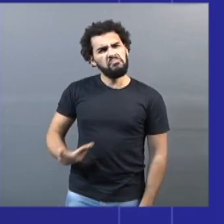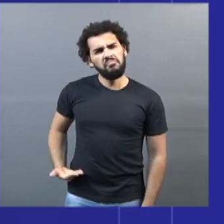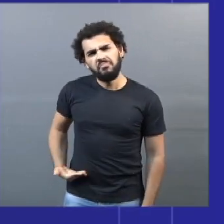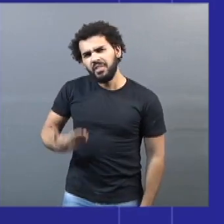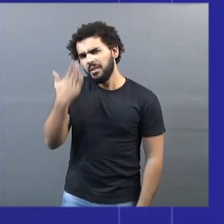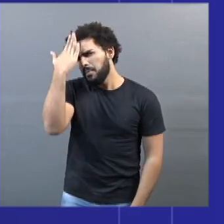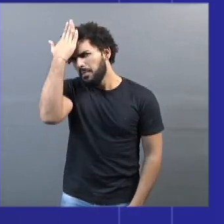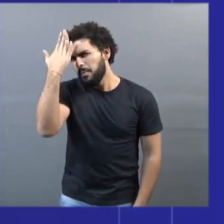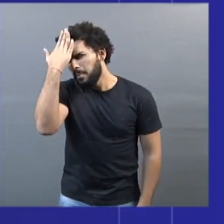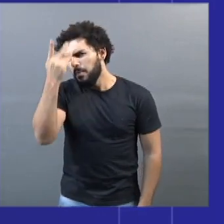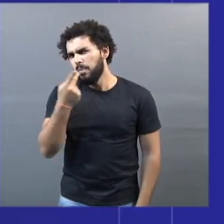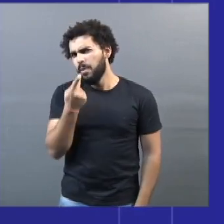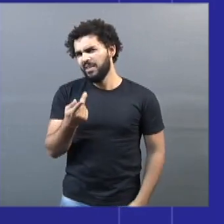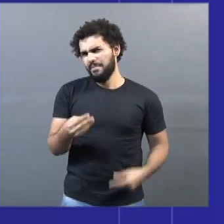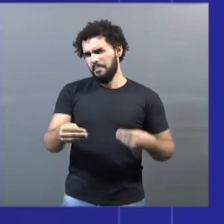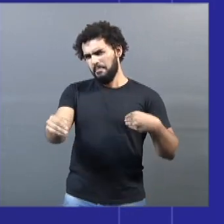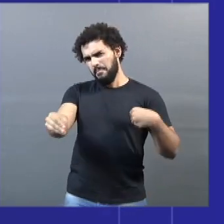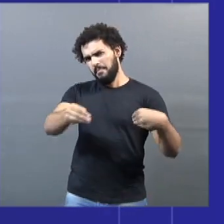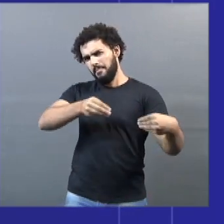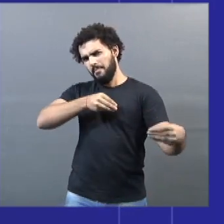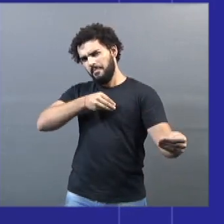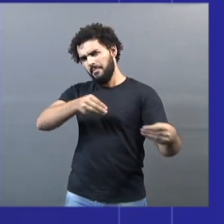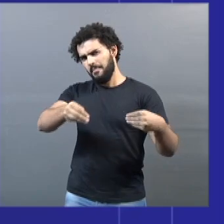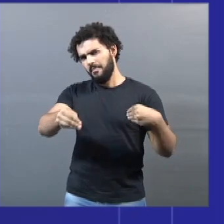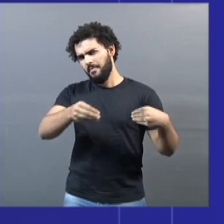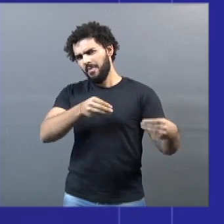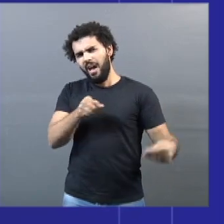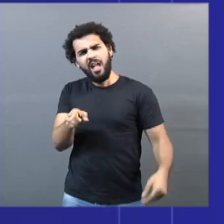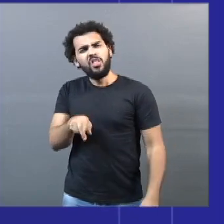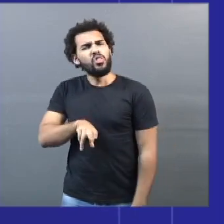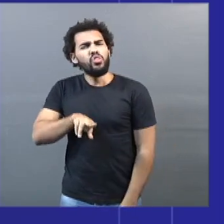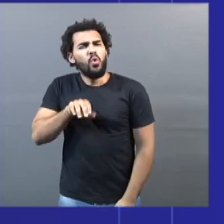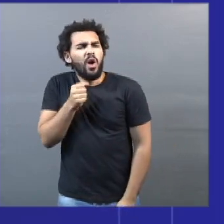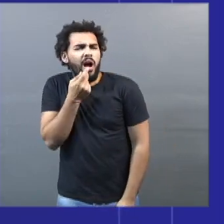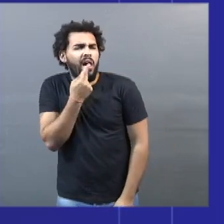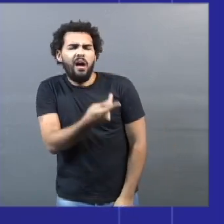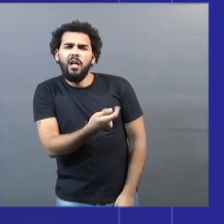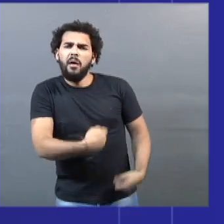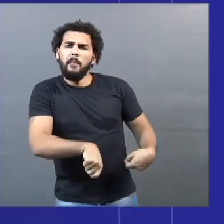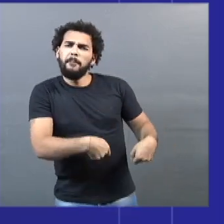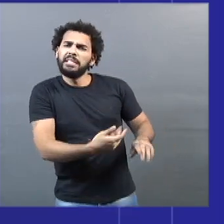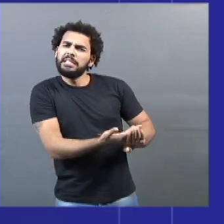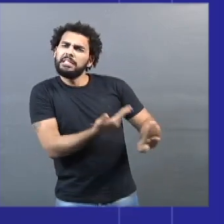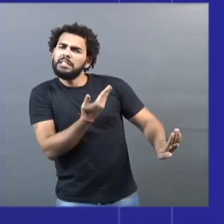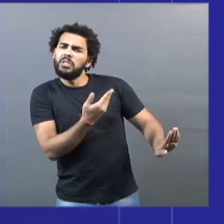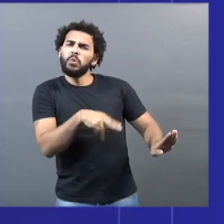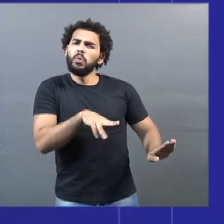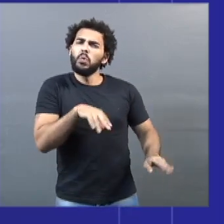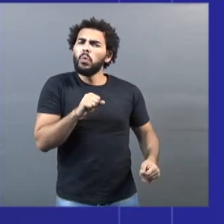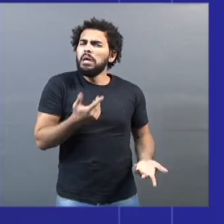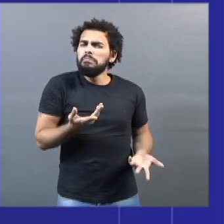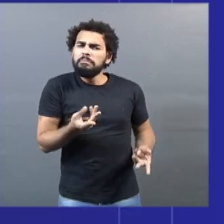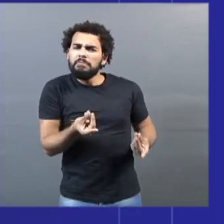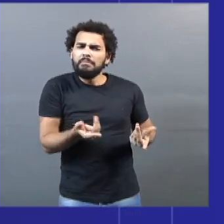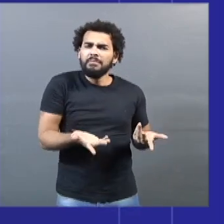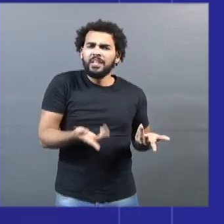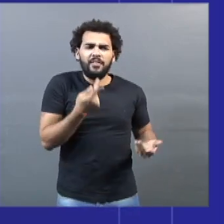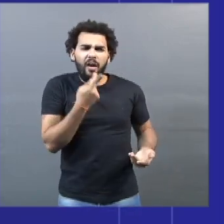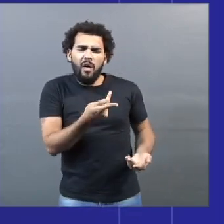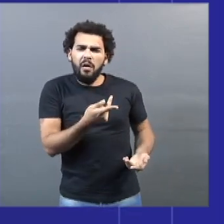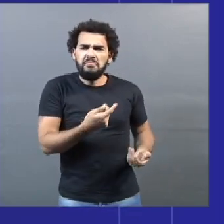flexibilização do isolamento social que ele nunca recomendou, porque considera que isso sufoca a economia.